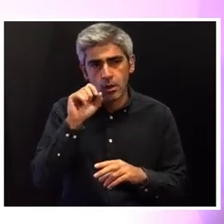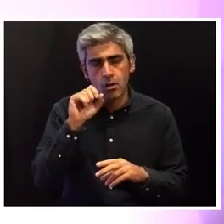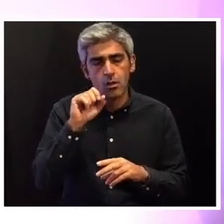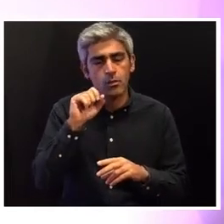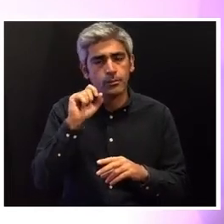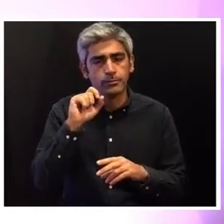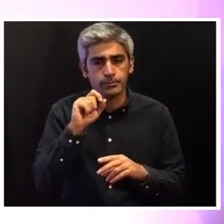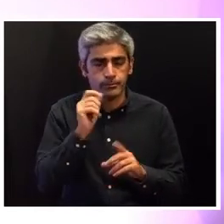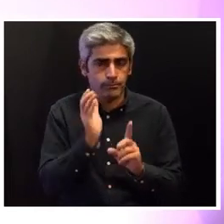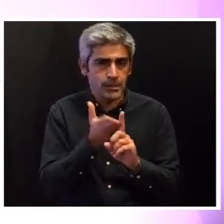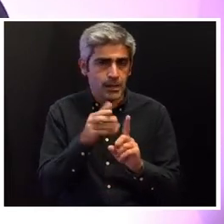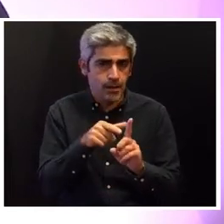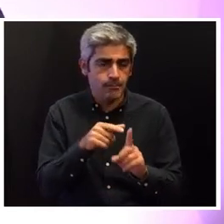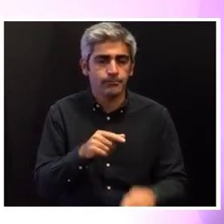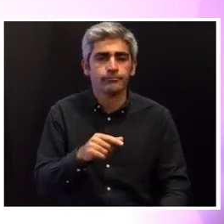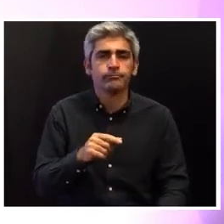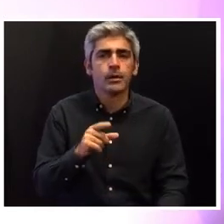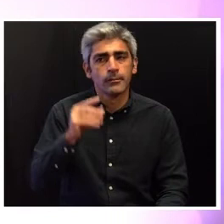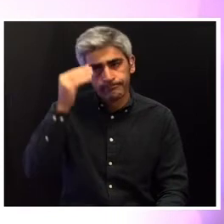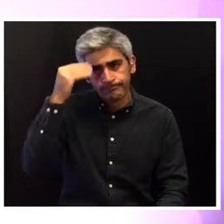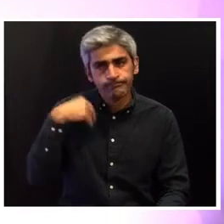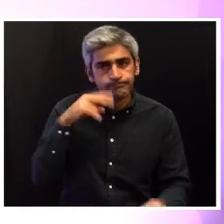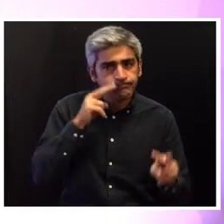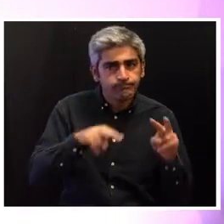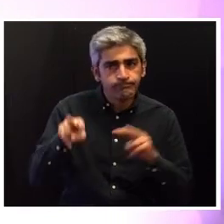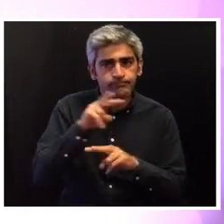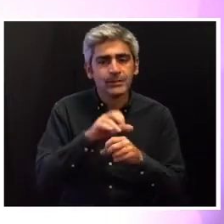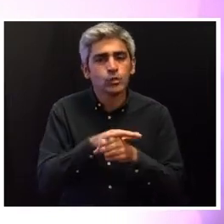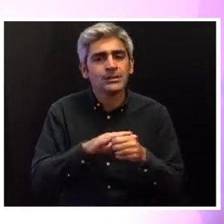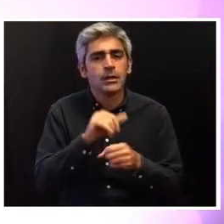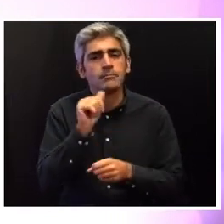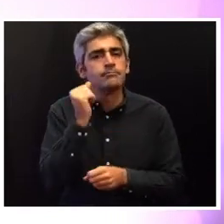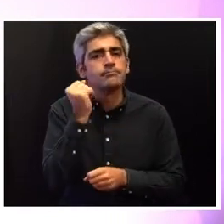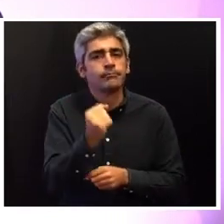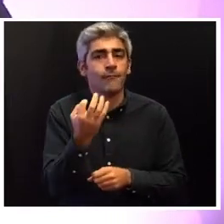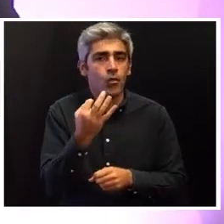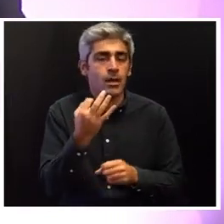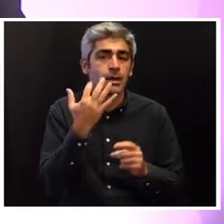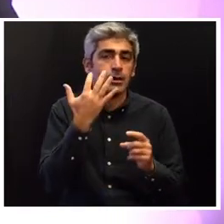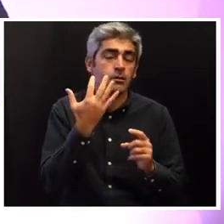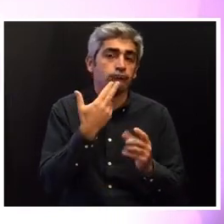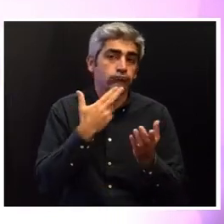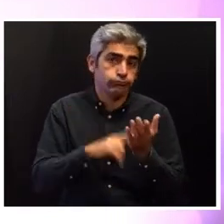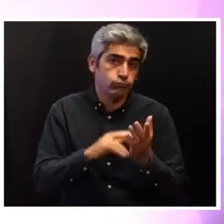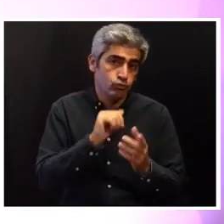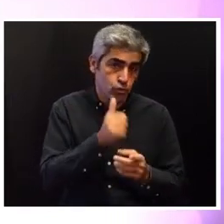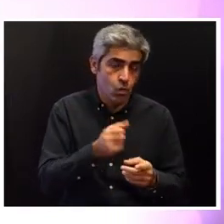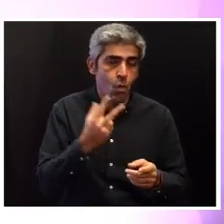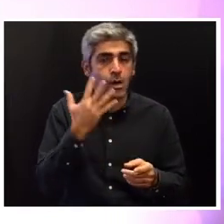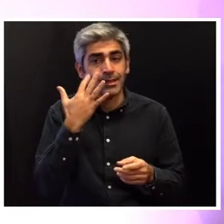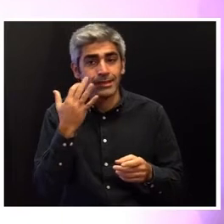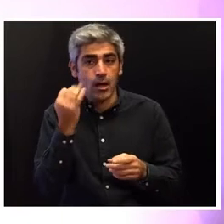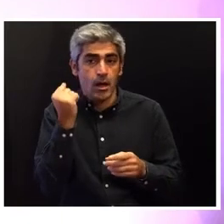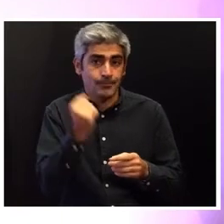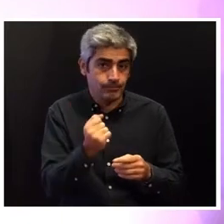Como nos tem ensinado a observação e análise dos casos de homicídio consumado ou tentado, precedidos, muitas